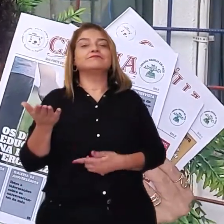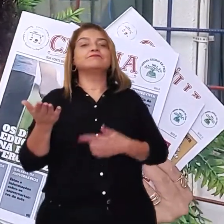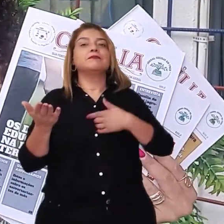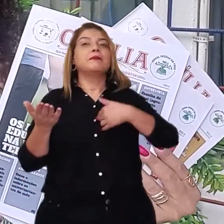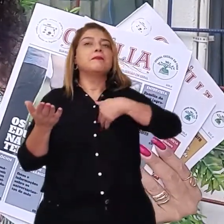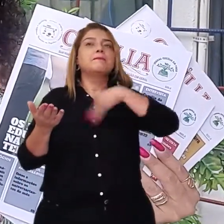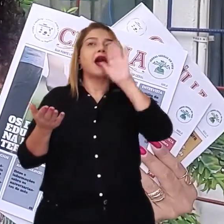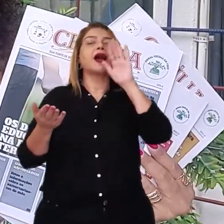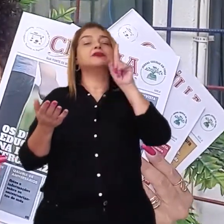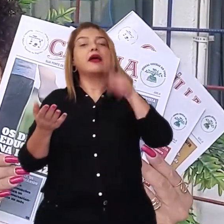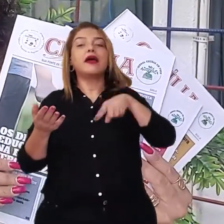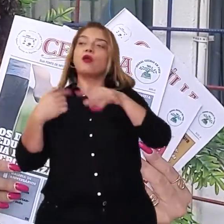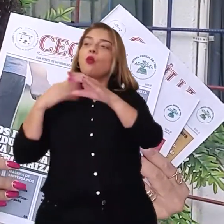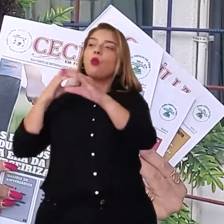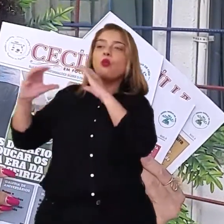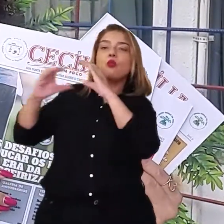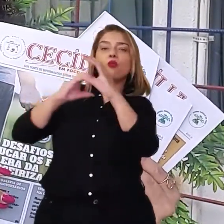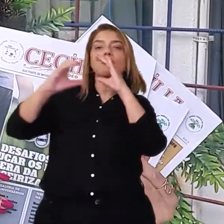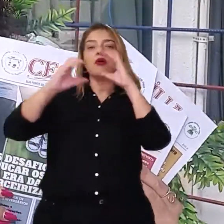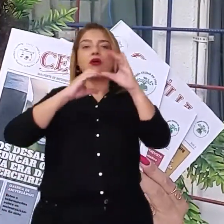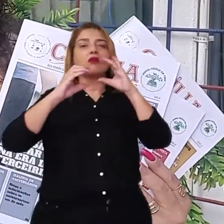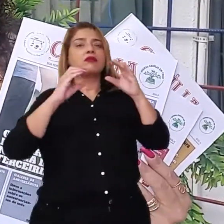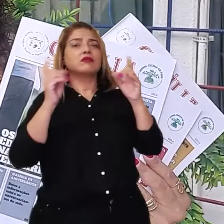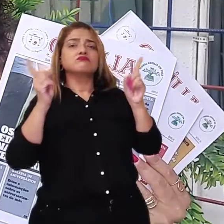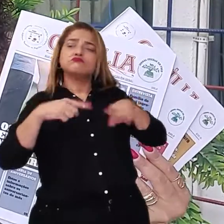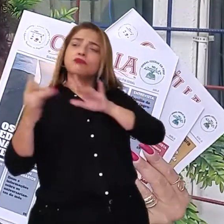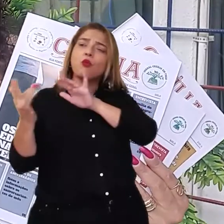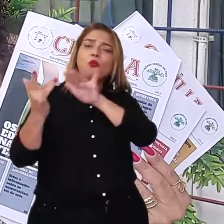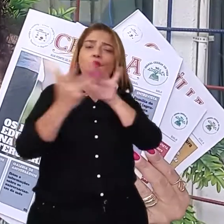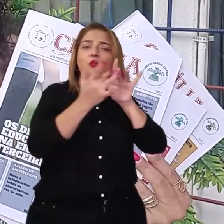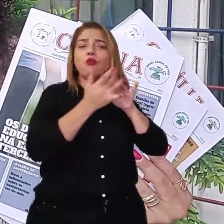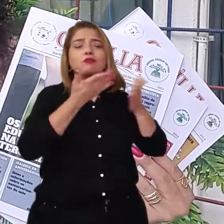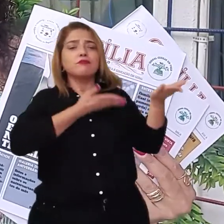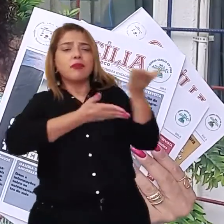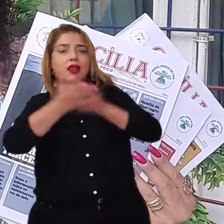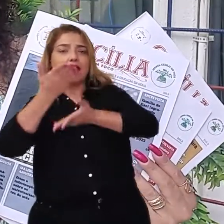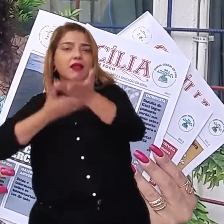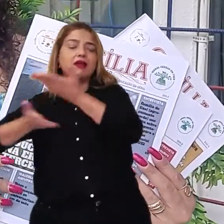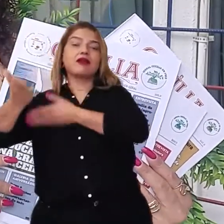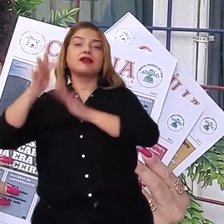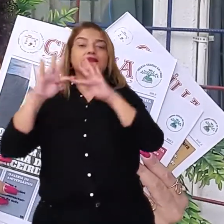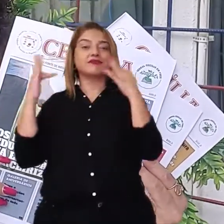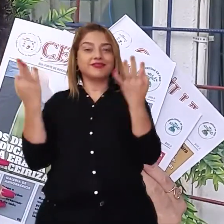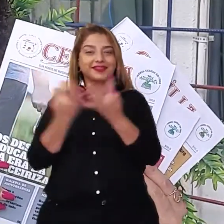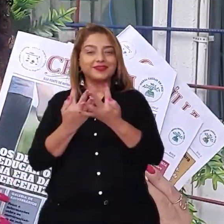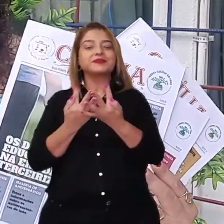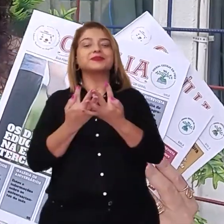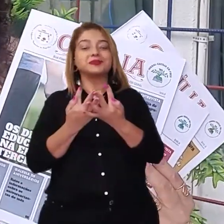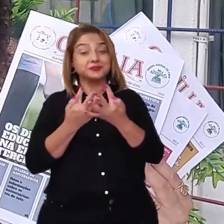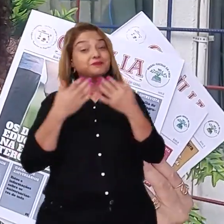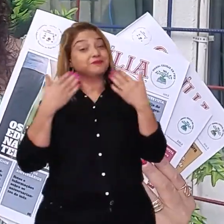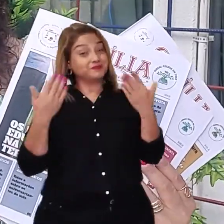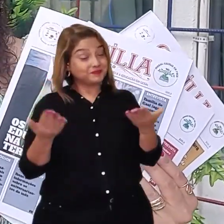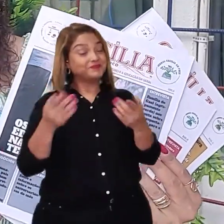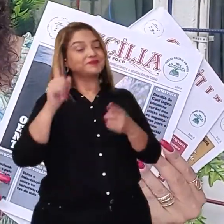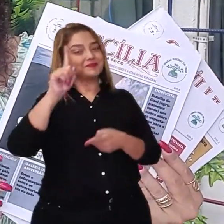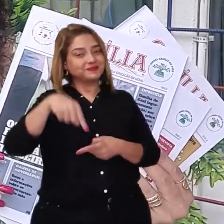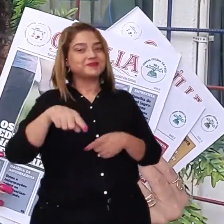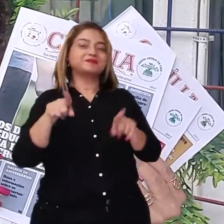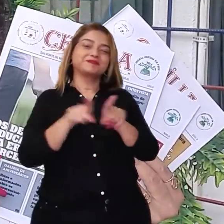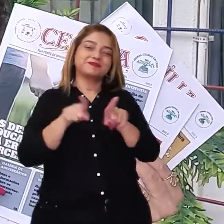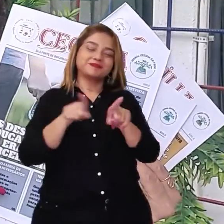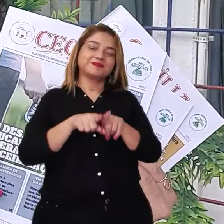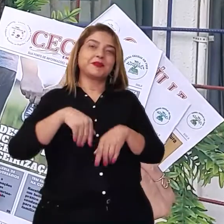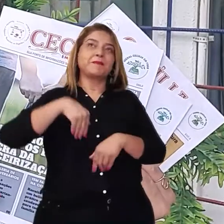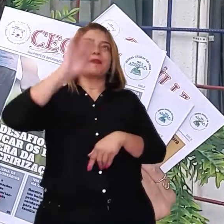mais um meio de comunicação, de contato, de interação com as nossas famílias que é, sim, o